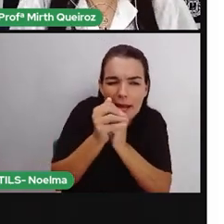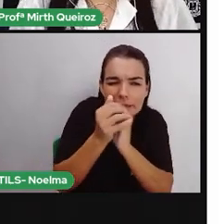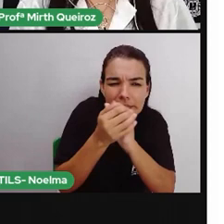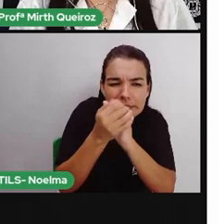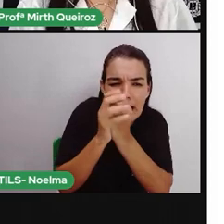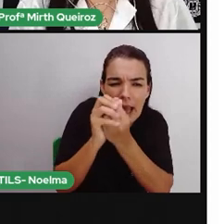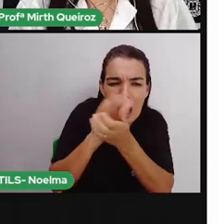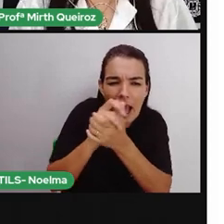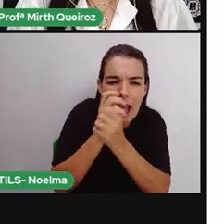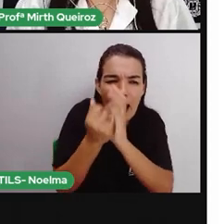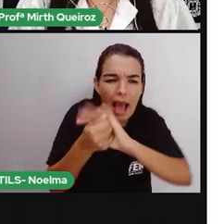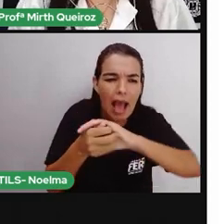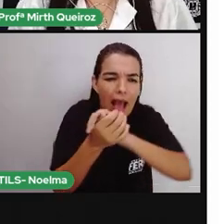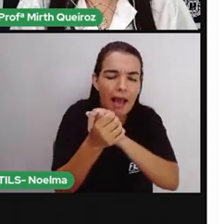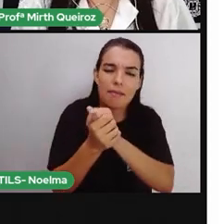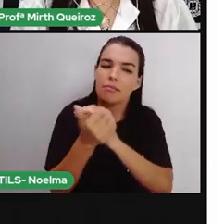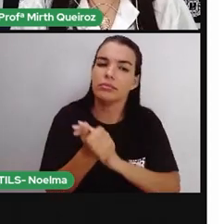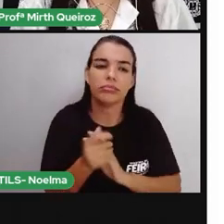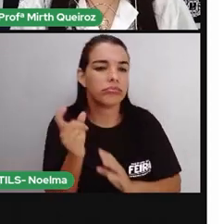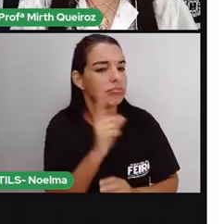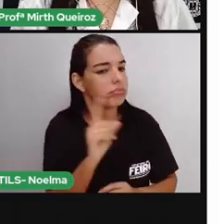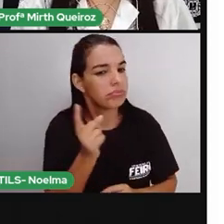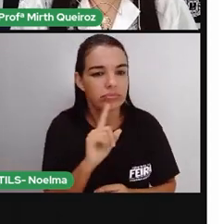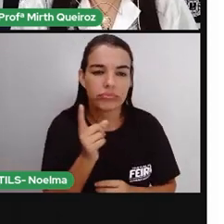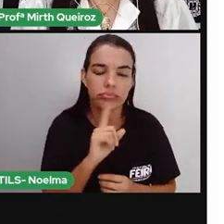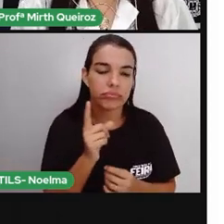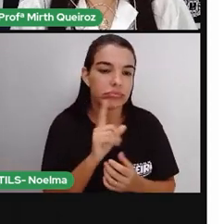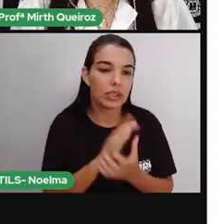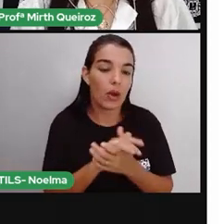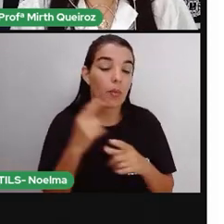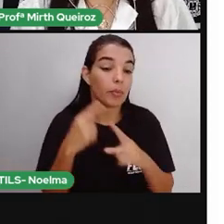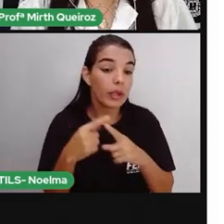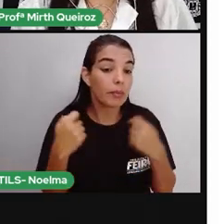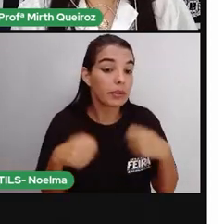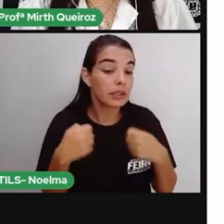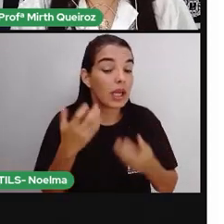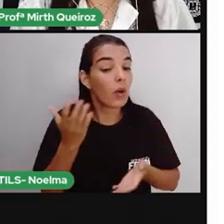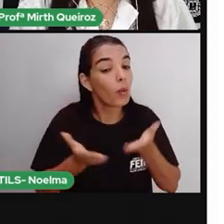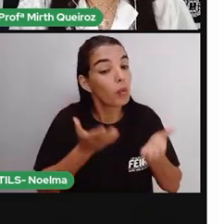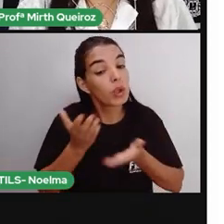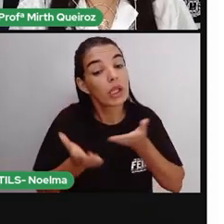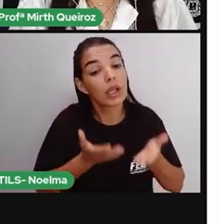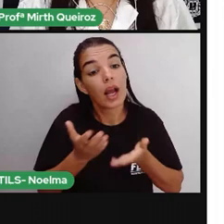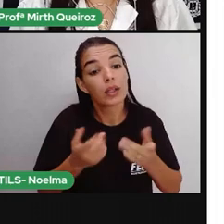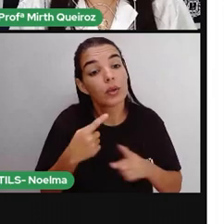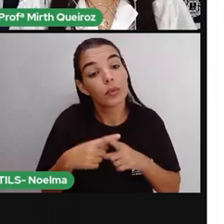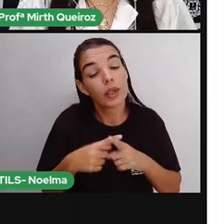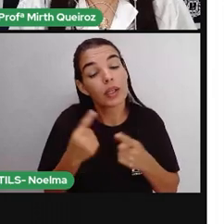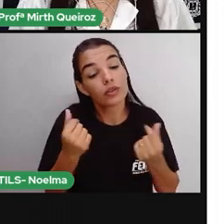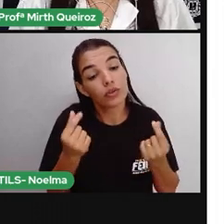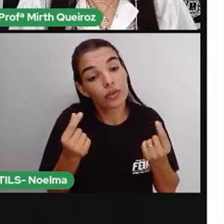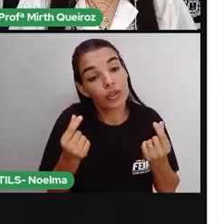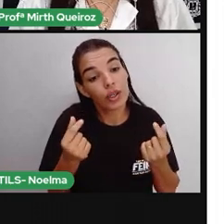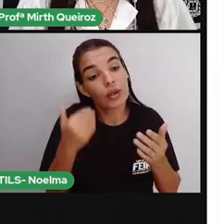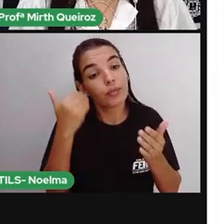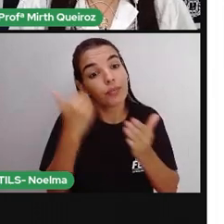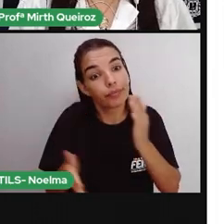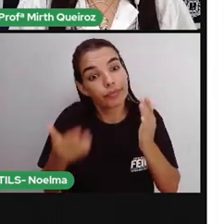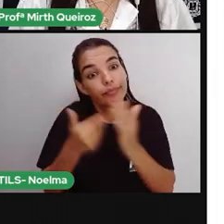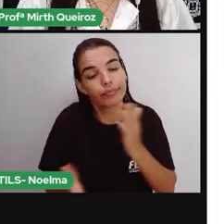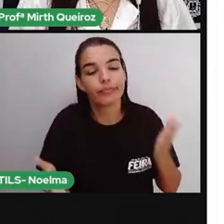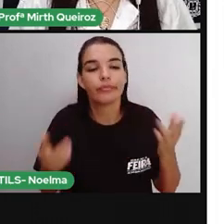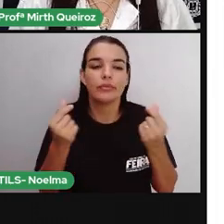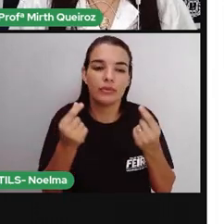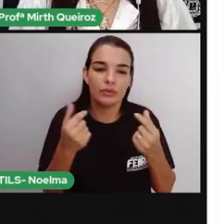a nota, cédula de papel, né? A gente tem que tomar o maior cuidado. Porque dinheiro custa dinheiro. E quando esse